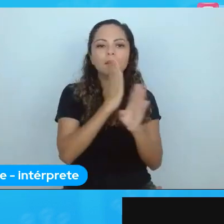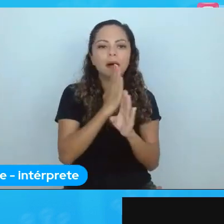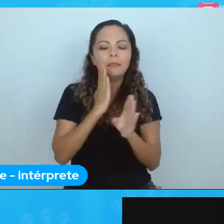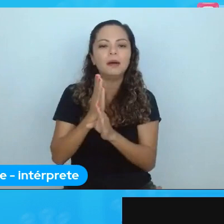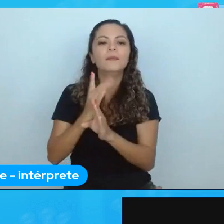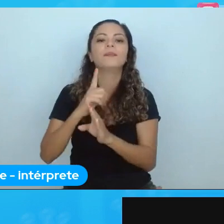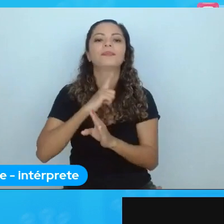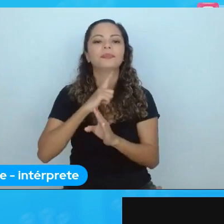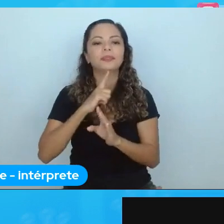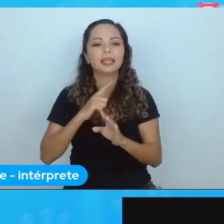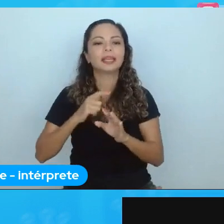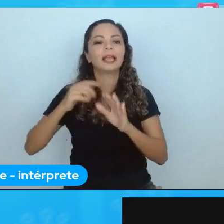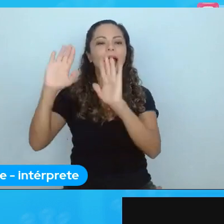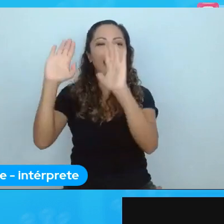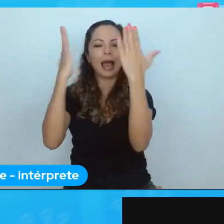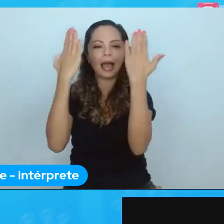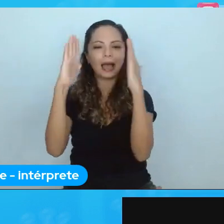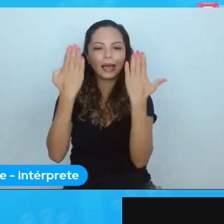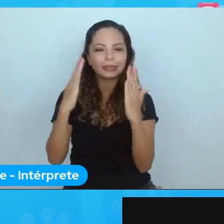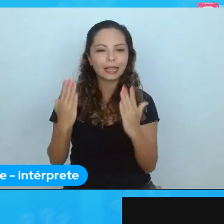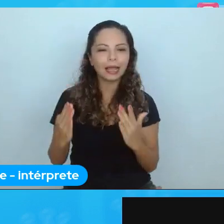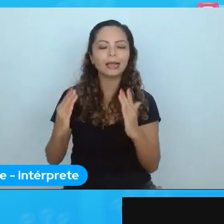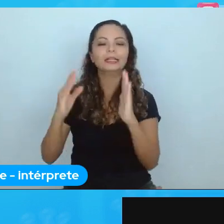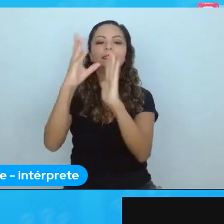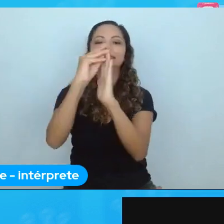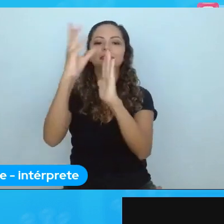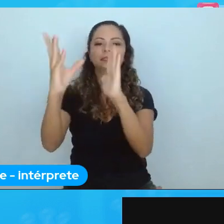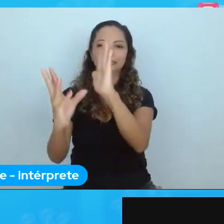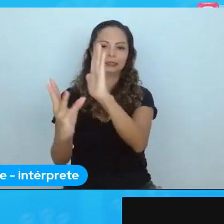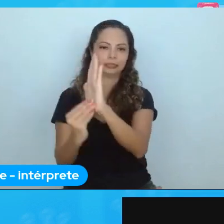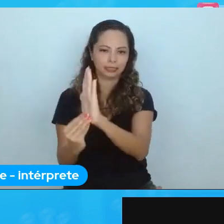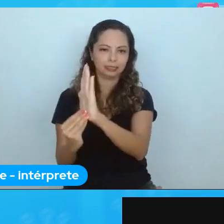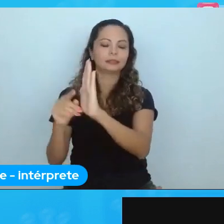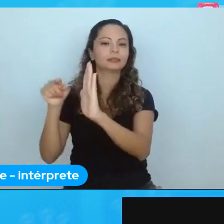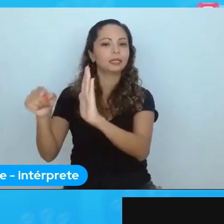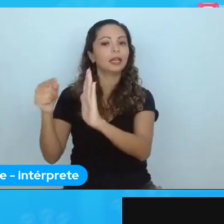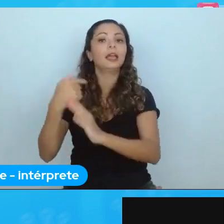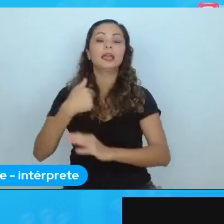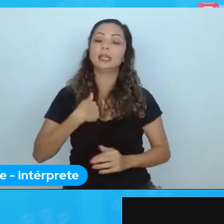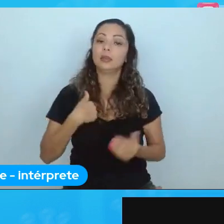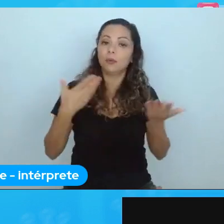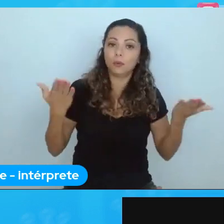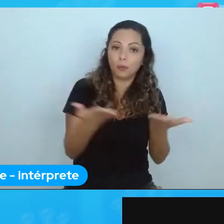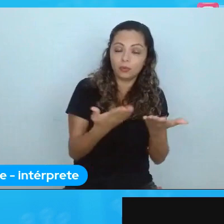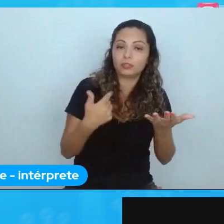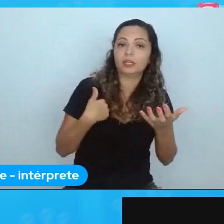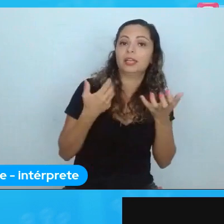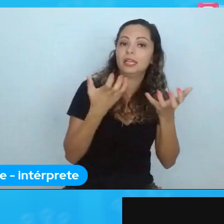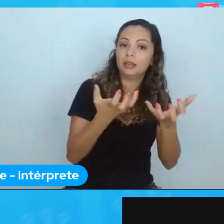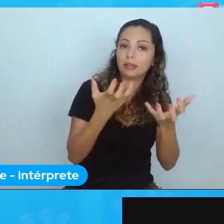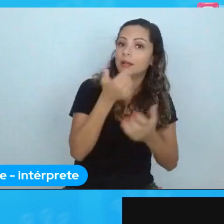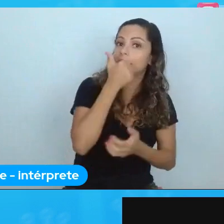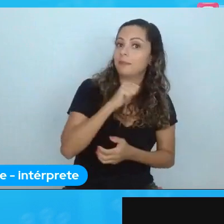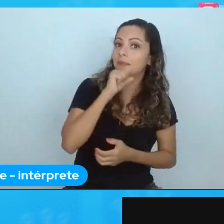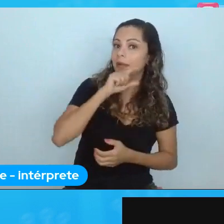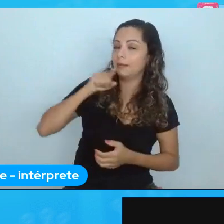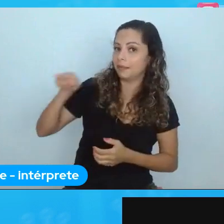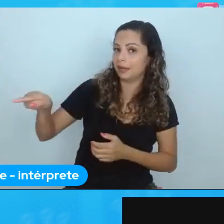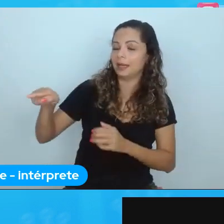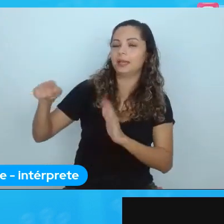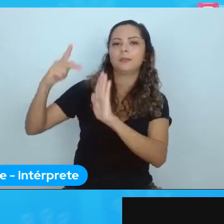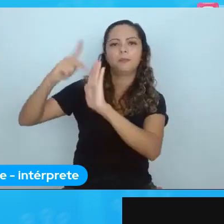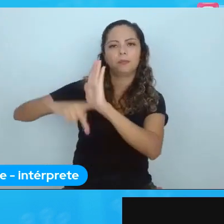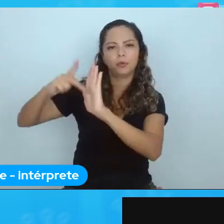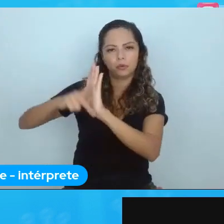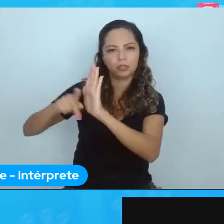palestra estou com a ideia de analisar o projeto que ela fez, e se der certo, posso até usar como